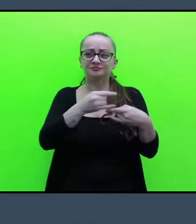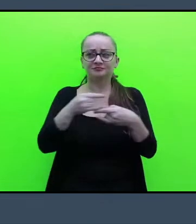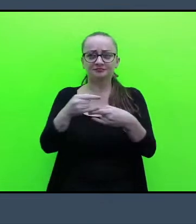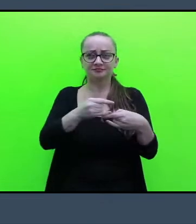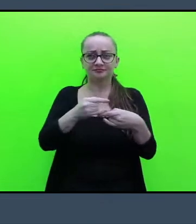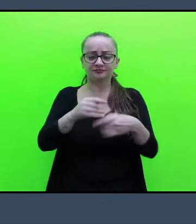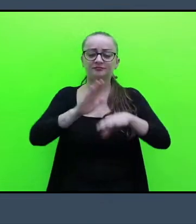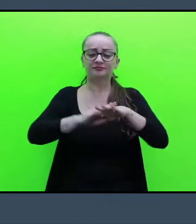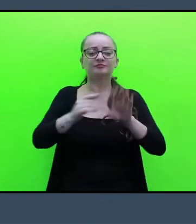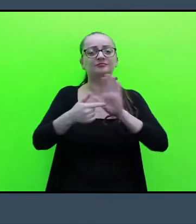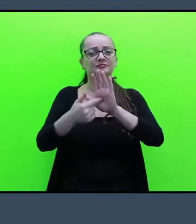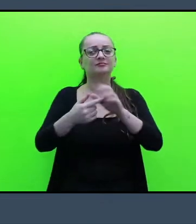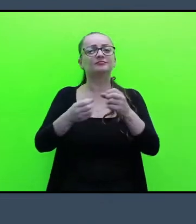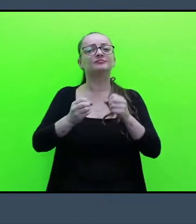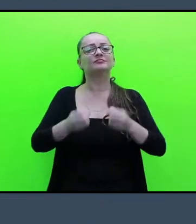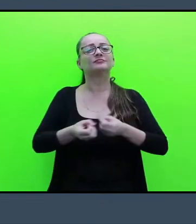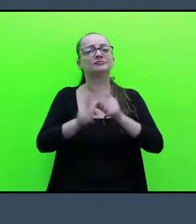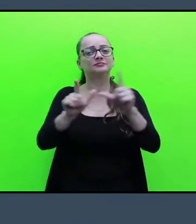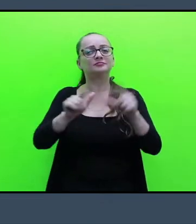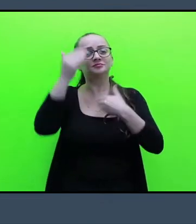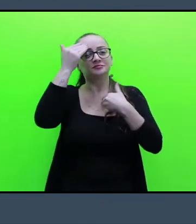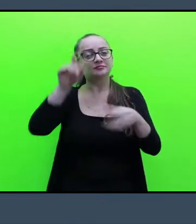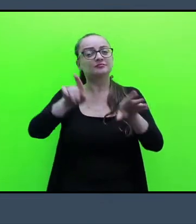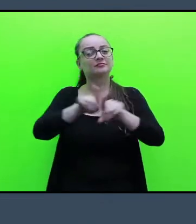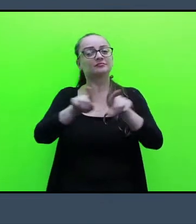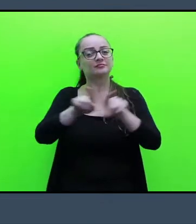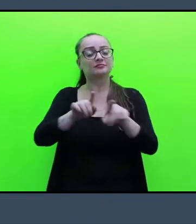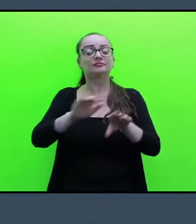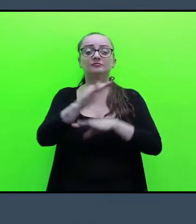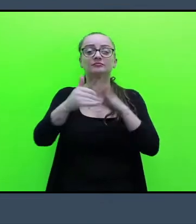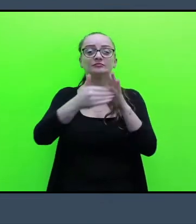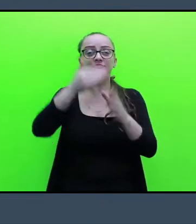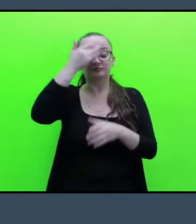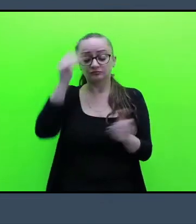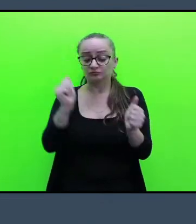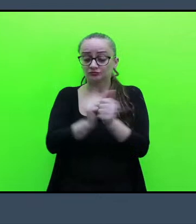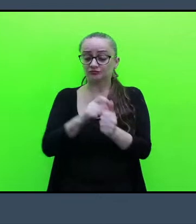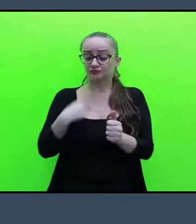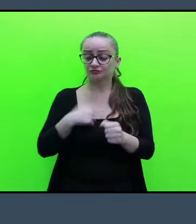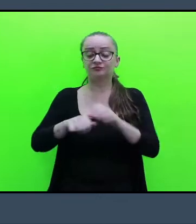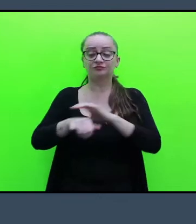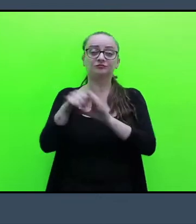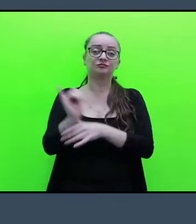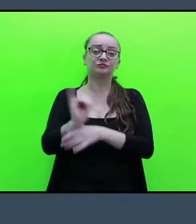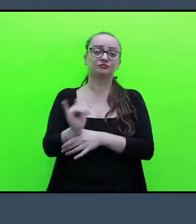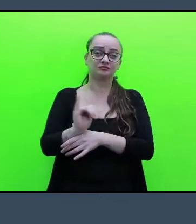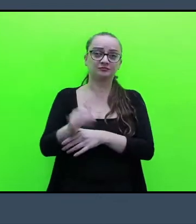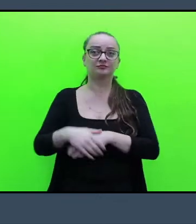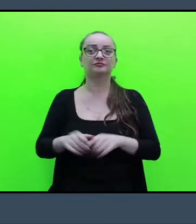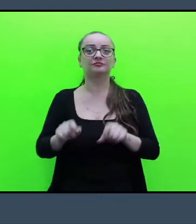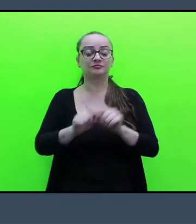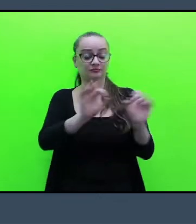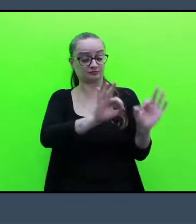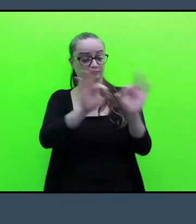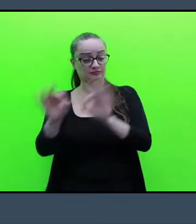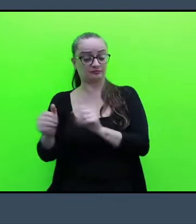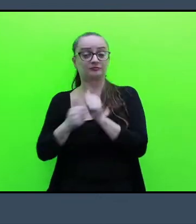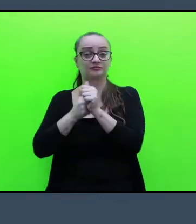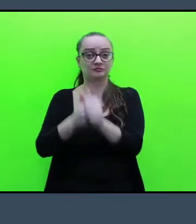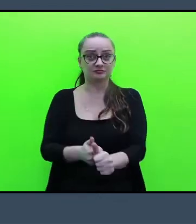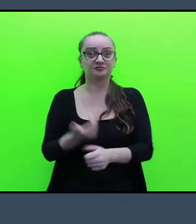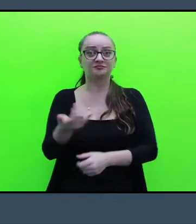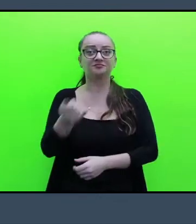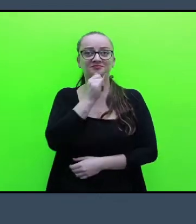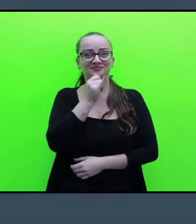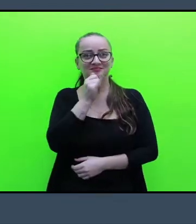suas apresentações agradeço também a todos que estiveram conosco no YouTube a transmissão é sempre